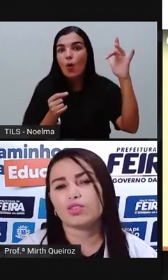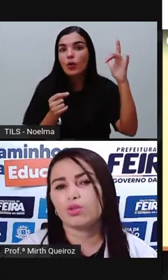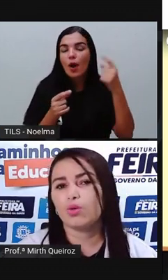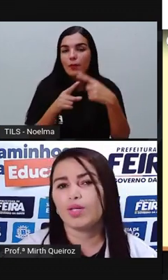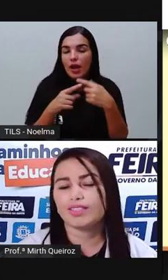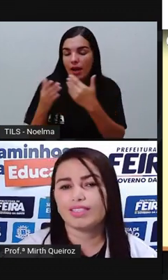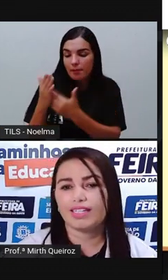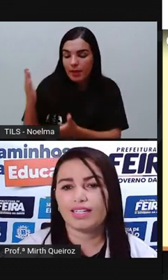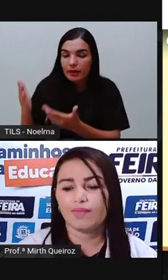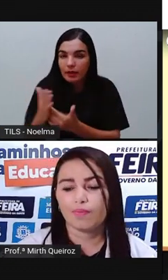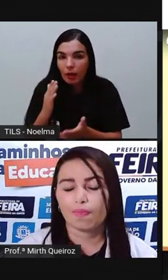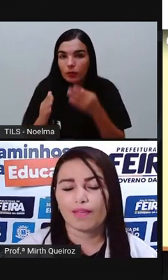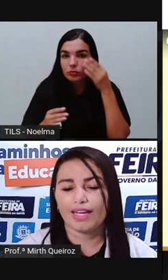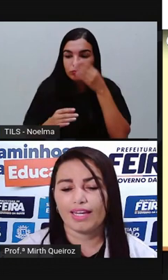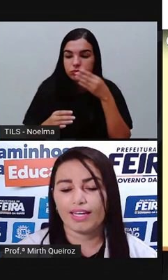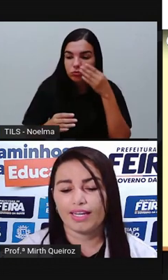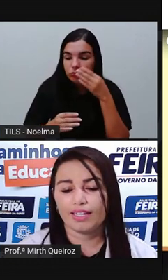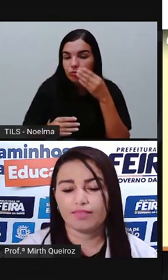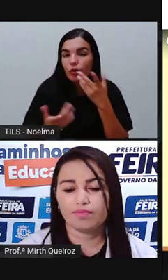começou a ser...